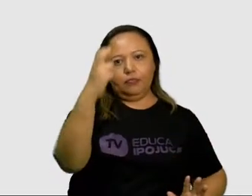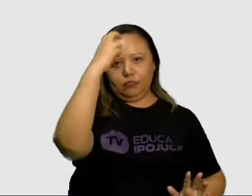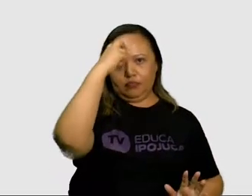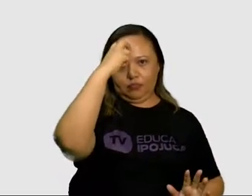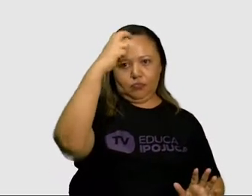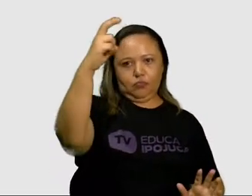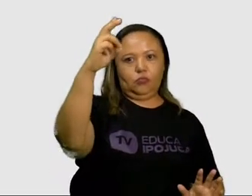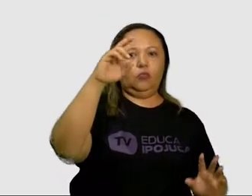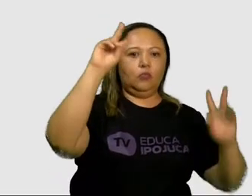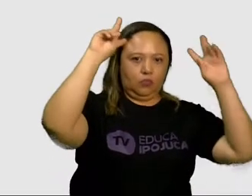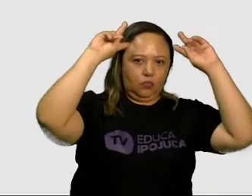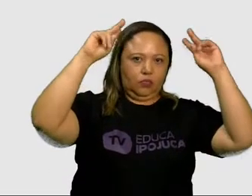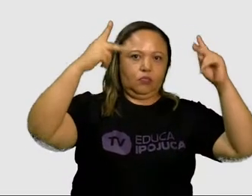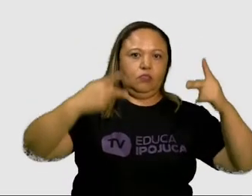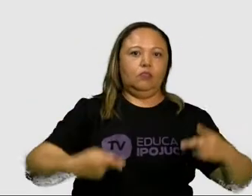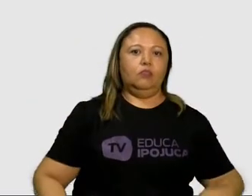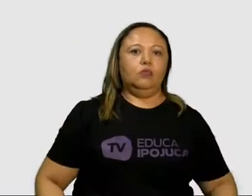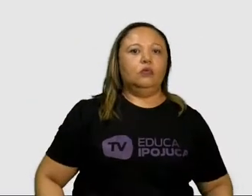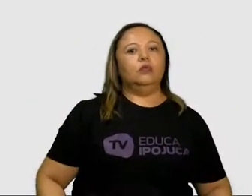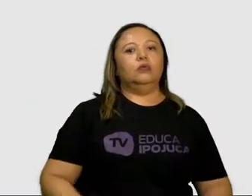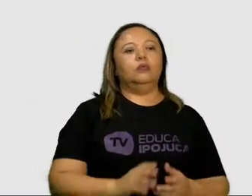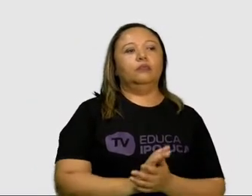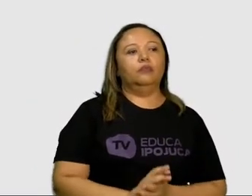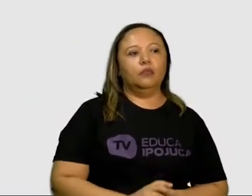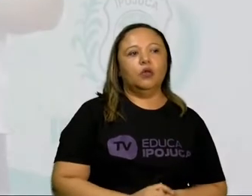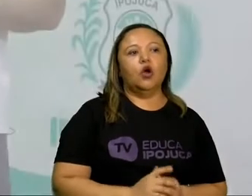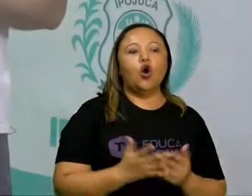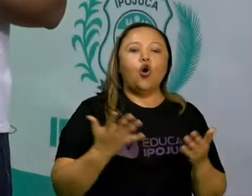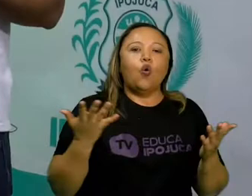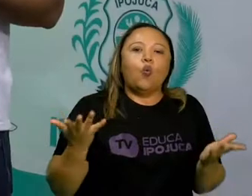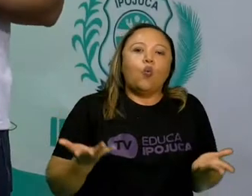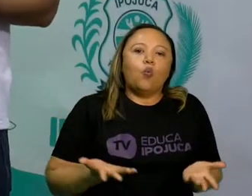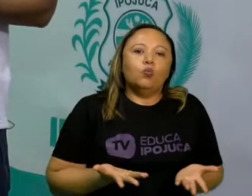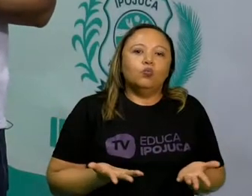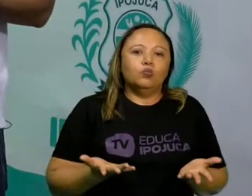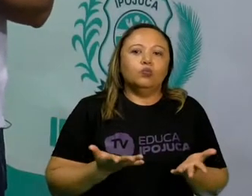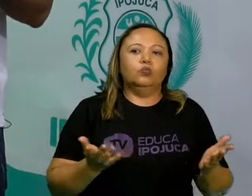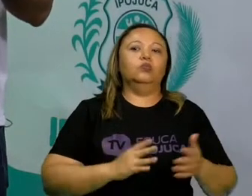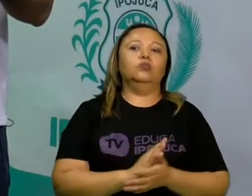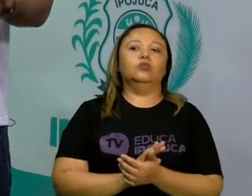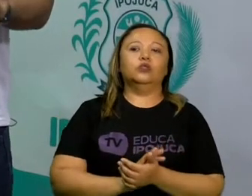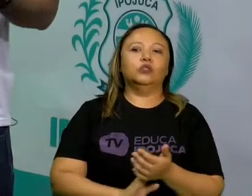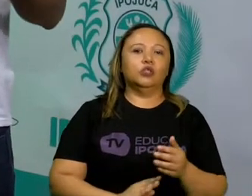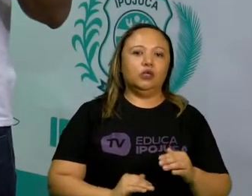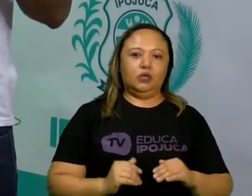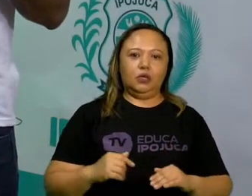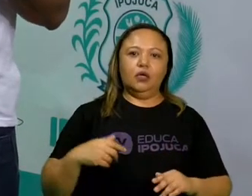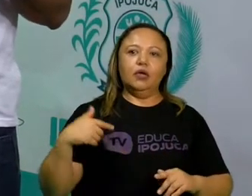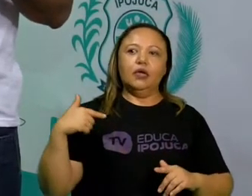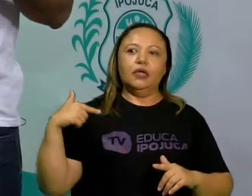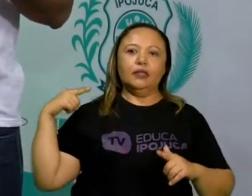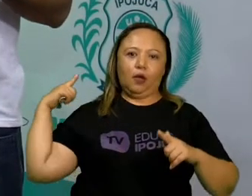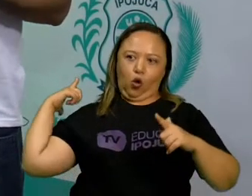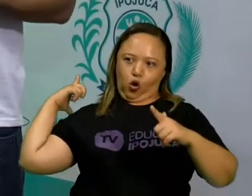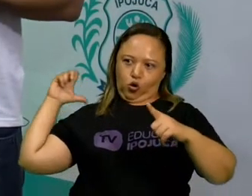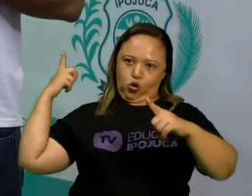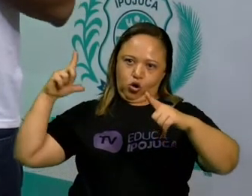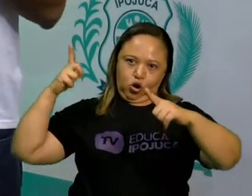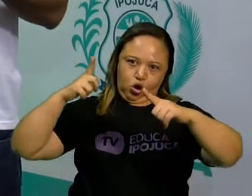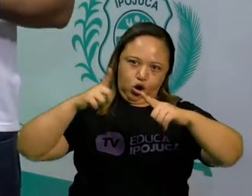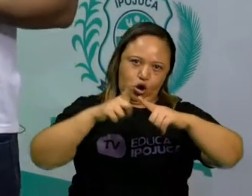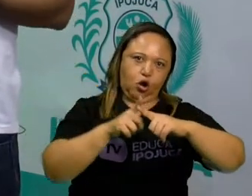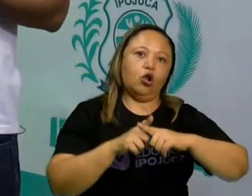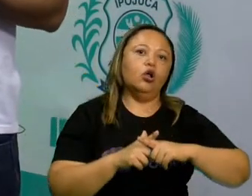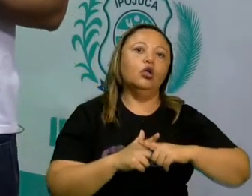ao longo desse tempo pelas pessoas passando de geração para geração por